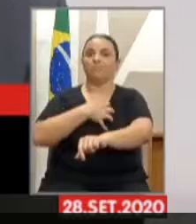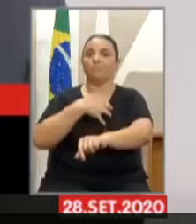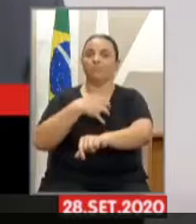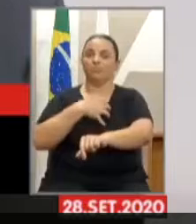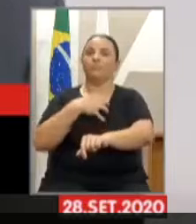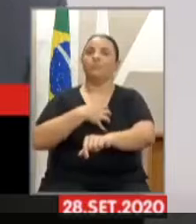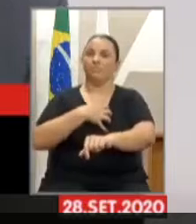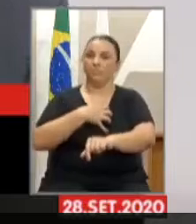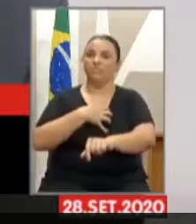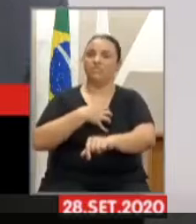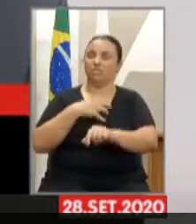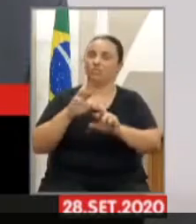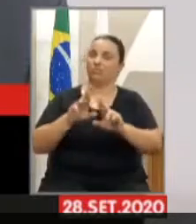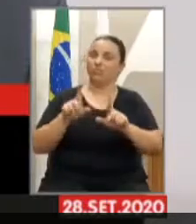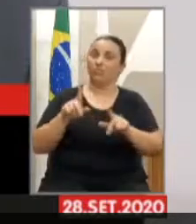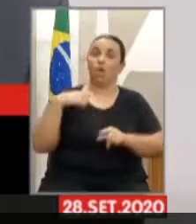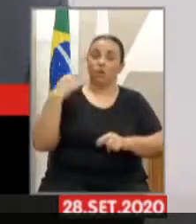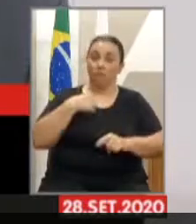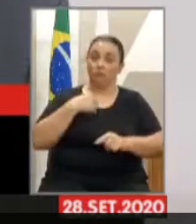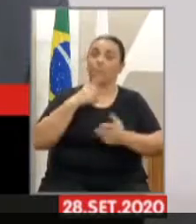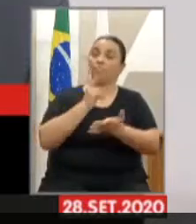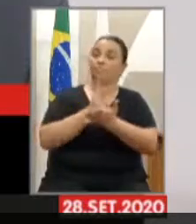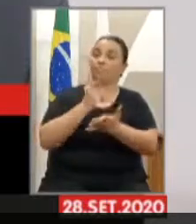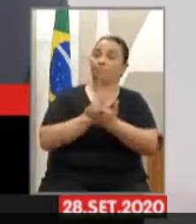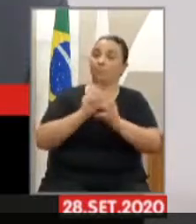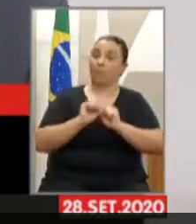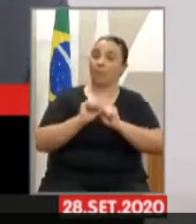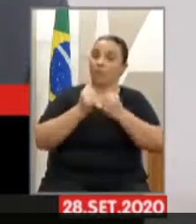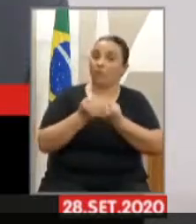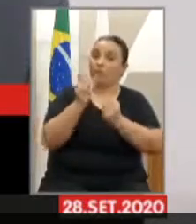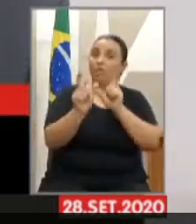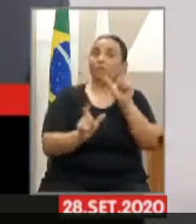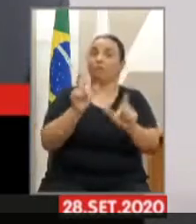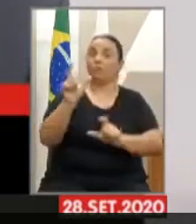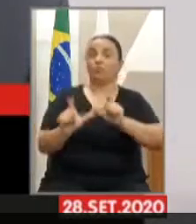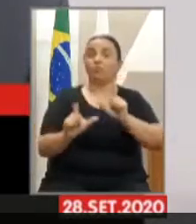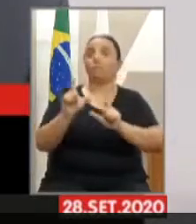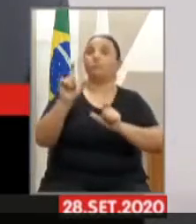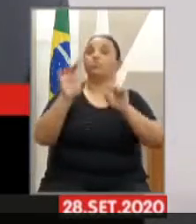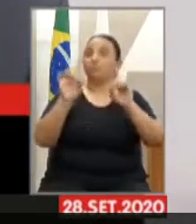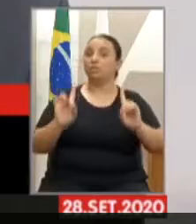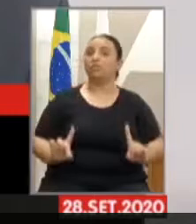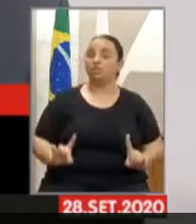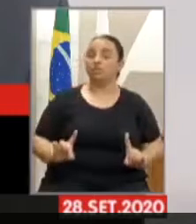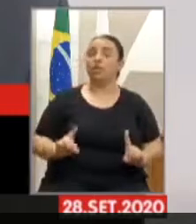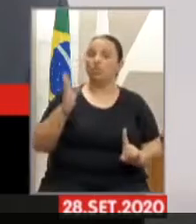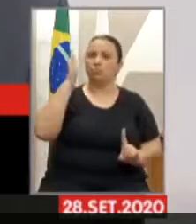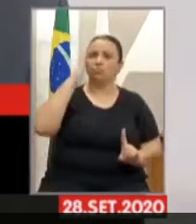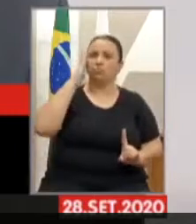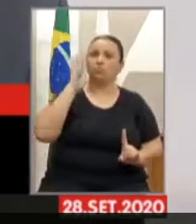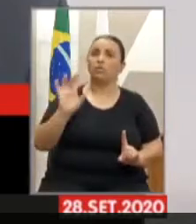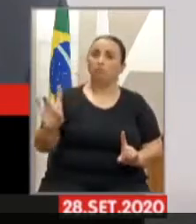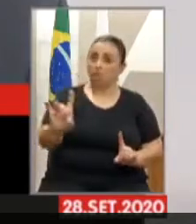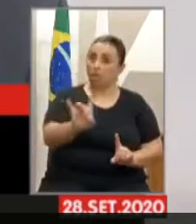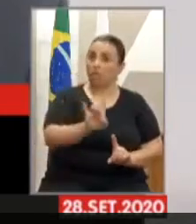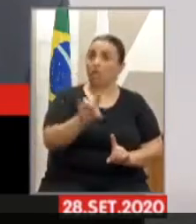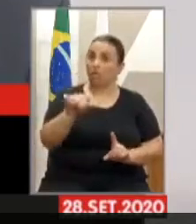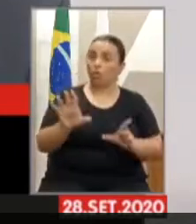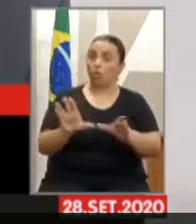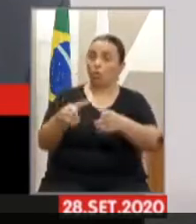pessoas com deficiência, eu tenho uma neta, minha netinha Maria, e eu sei da real necessidade das pessoas,